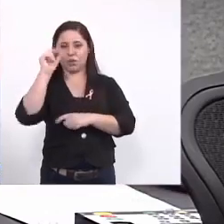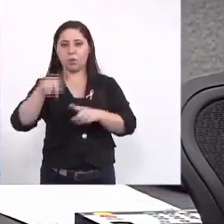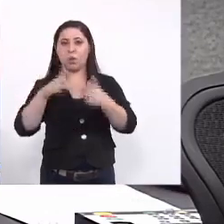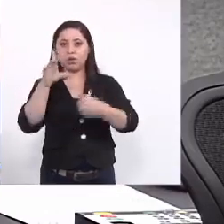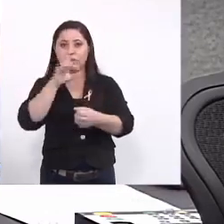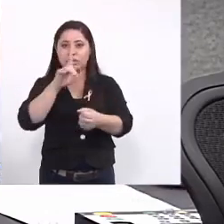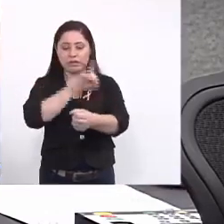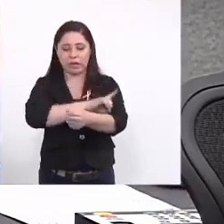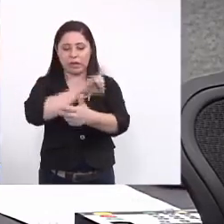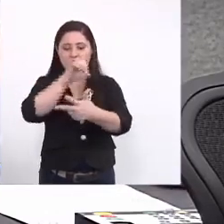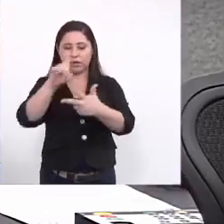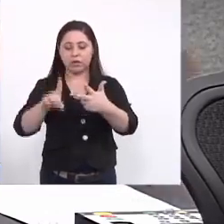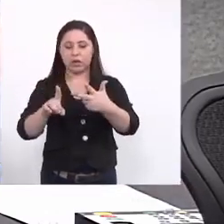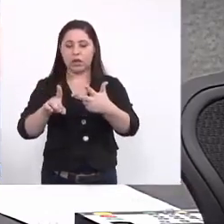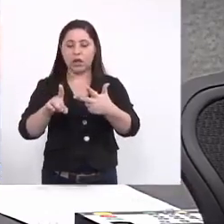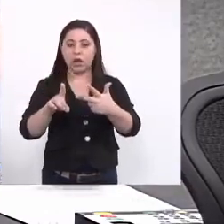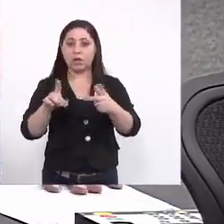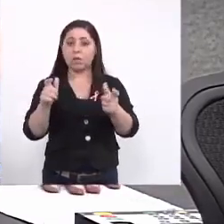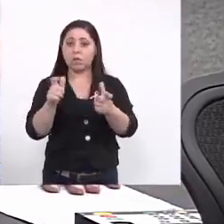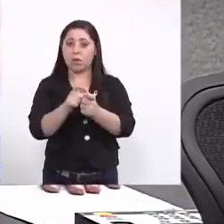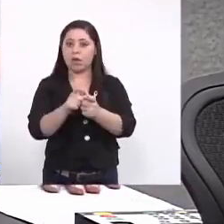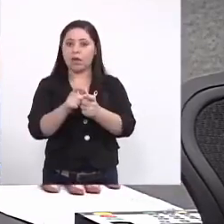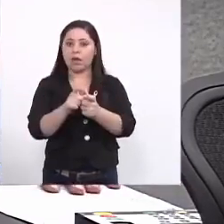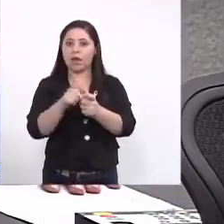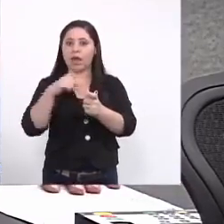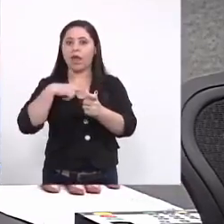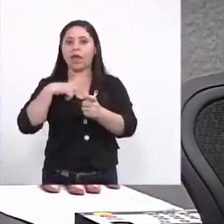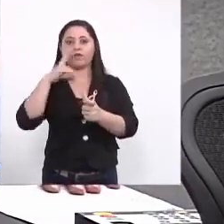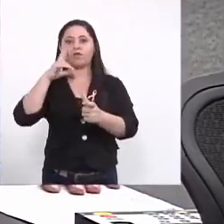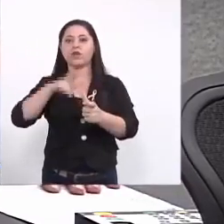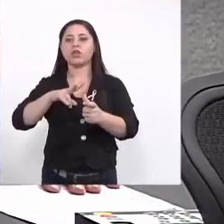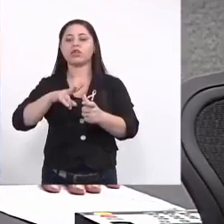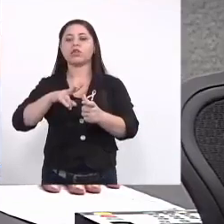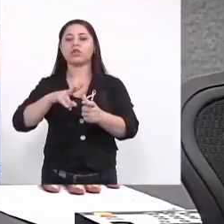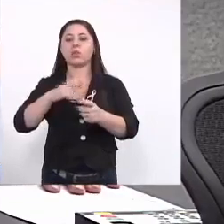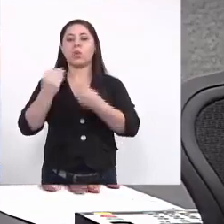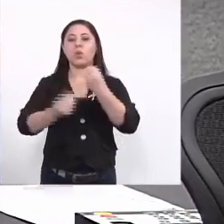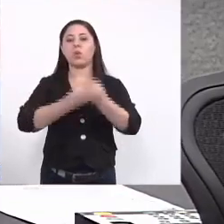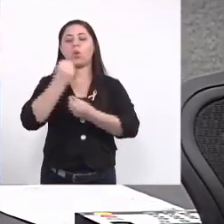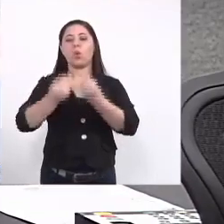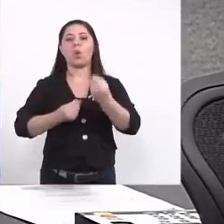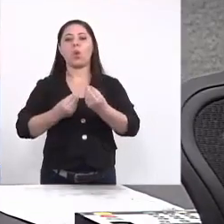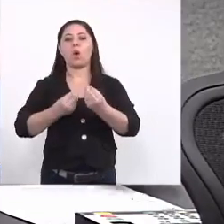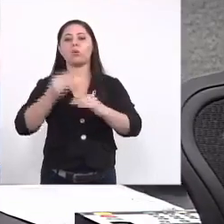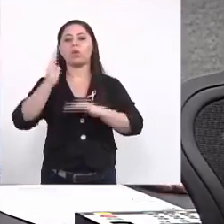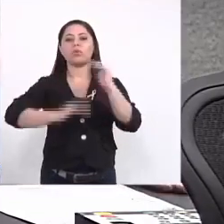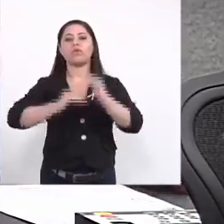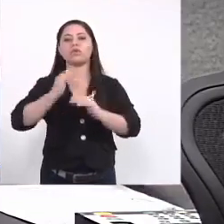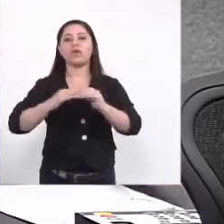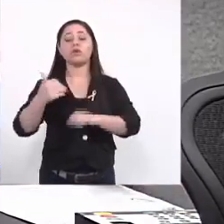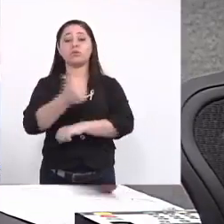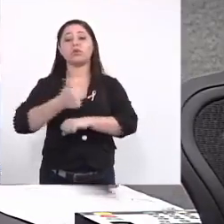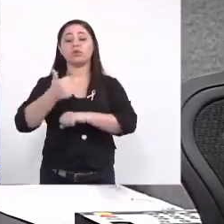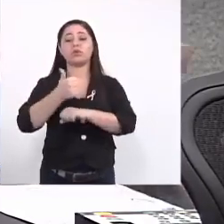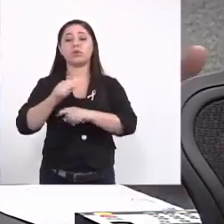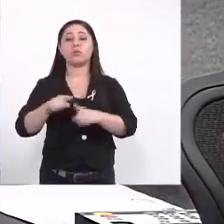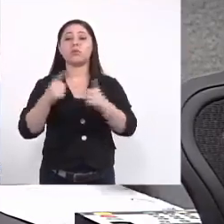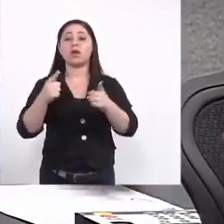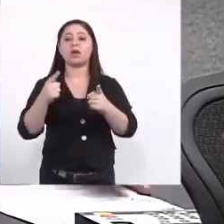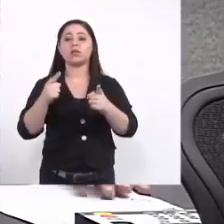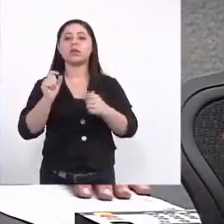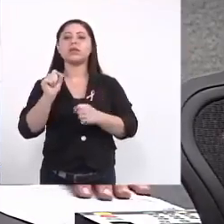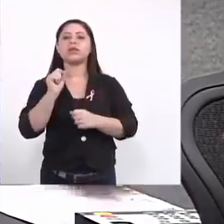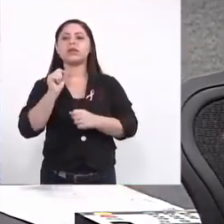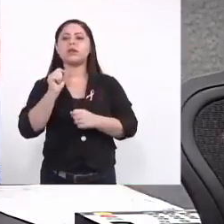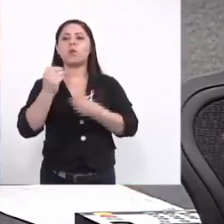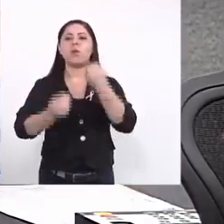a dengue está controlada a gente é visto como o carro-chefe da Secretaria de Saúde mas a que